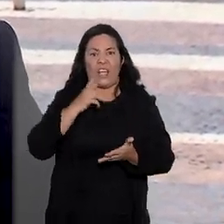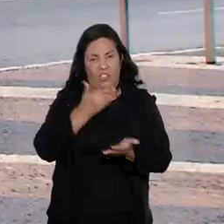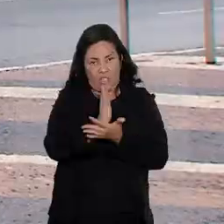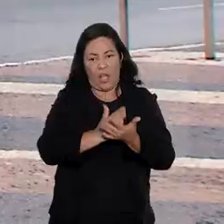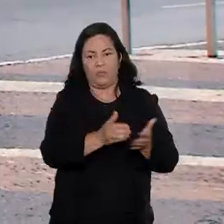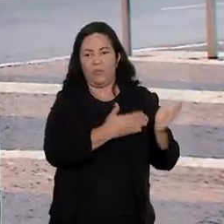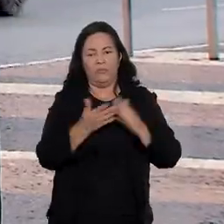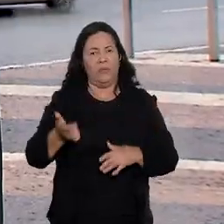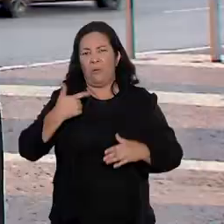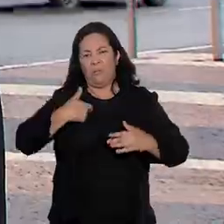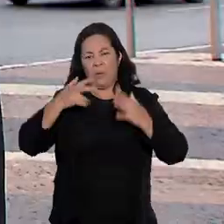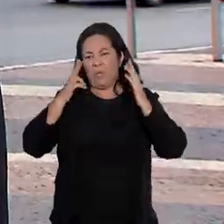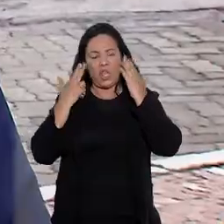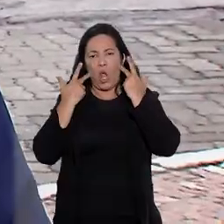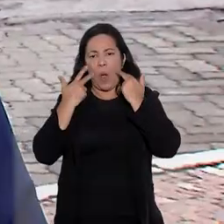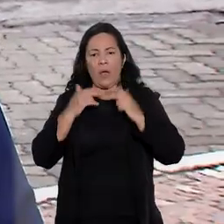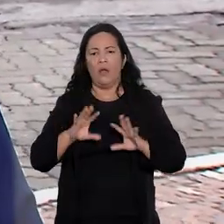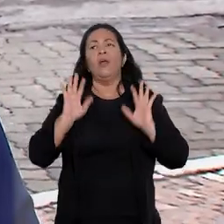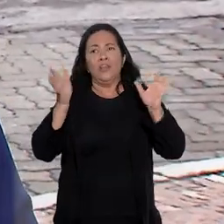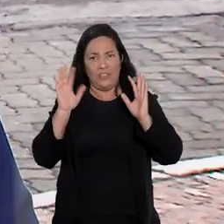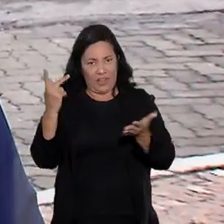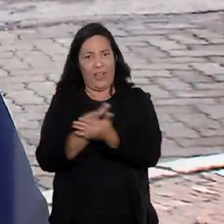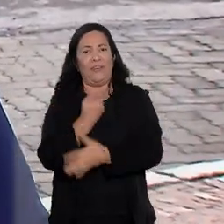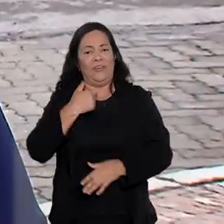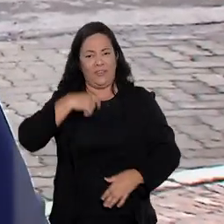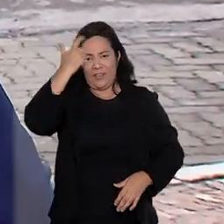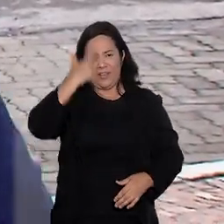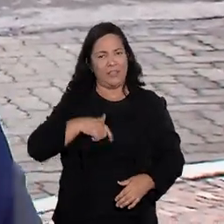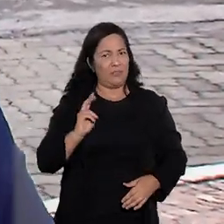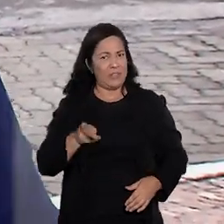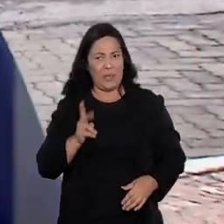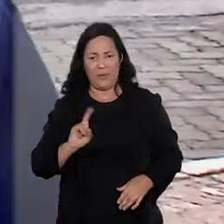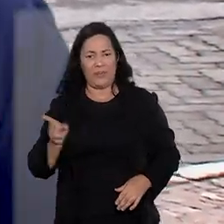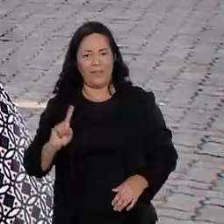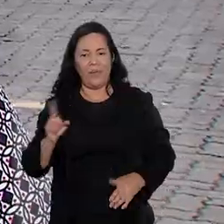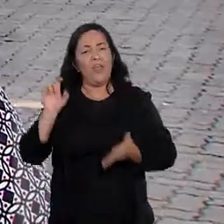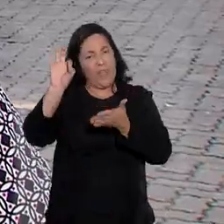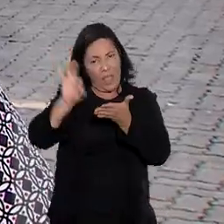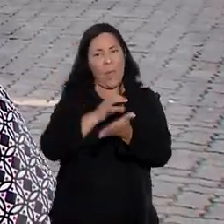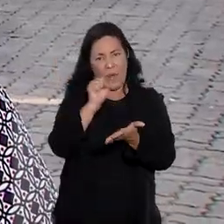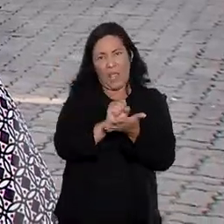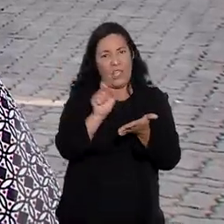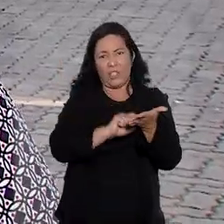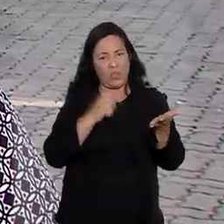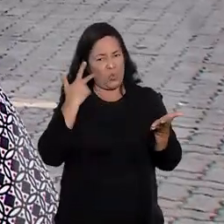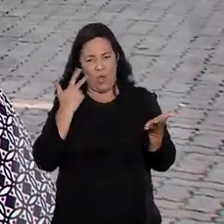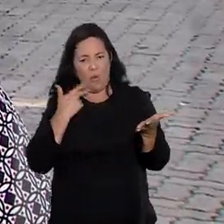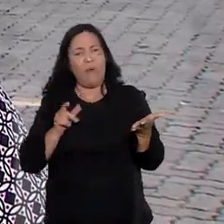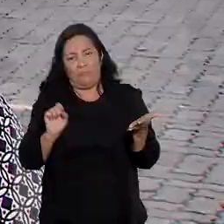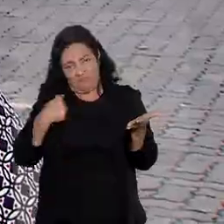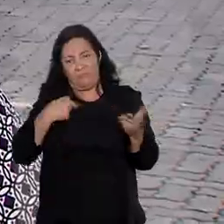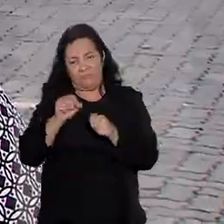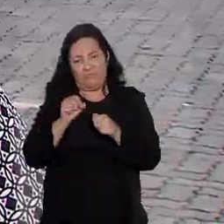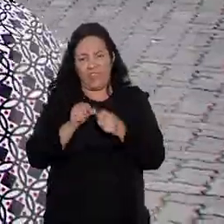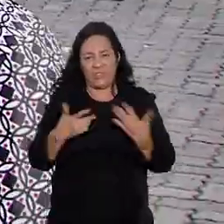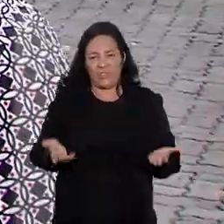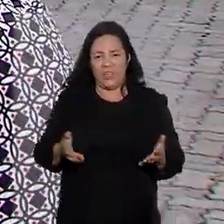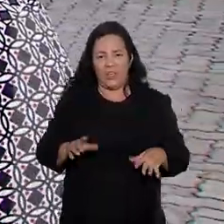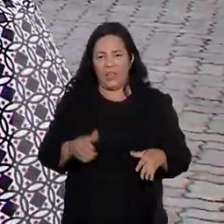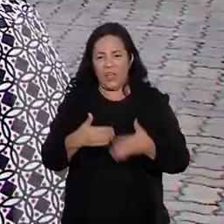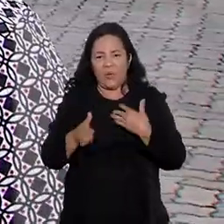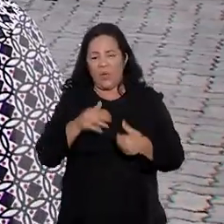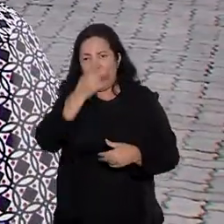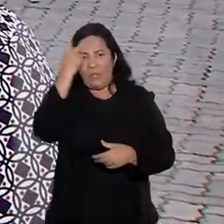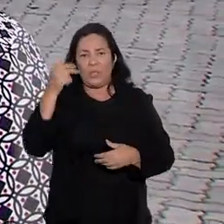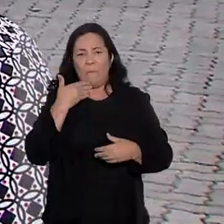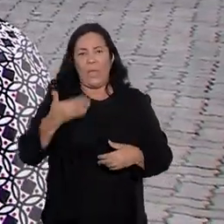chato. Até então, para mim, tranquilo. Já aconteceu, mas não é sempre não. Eu preencho o cadastro. Isso aí a gente faz. Todo